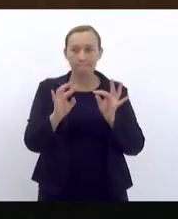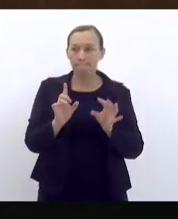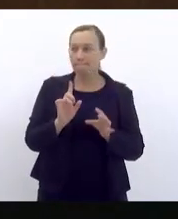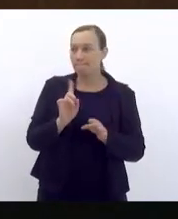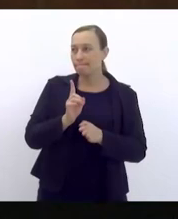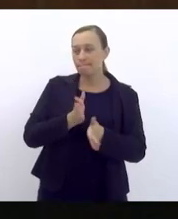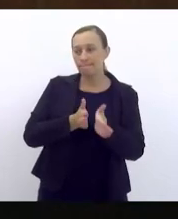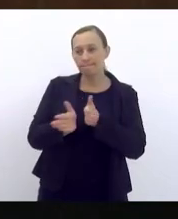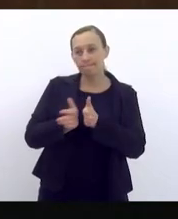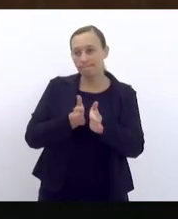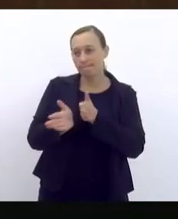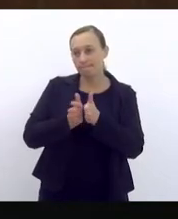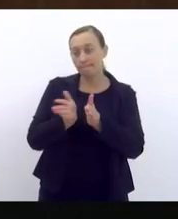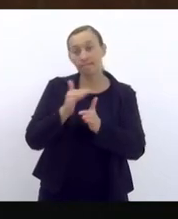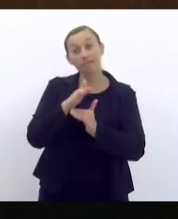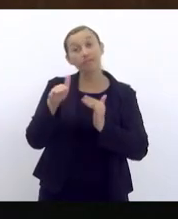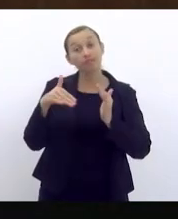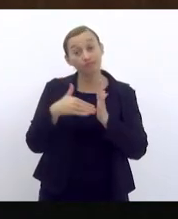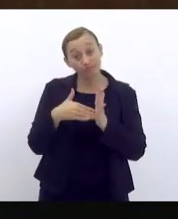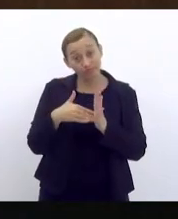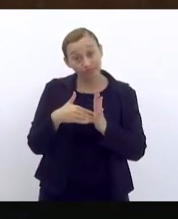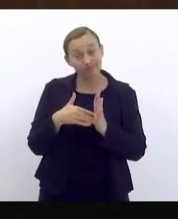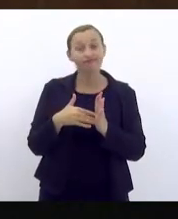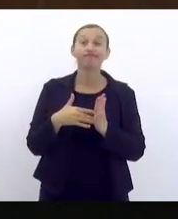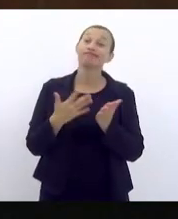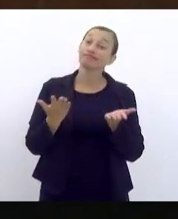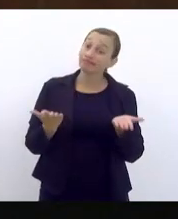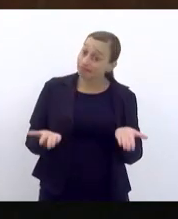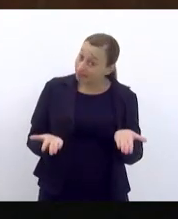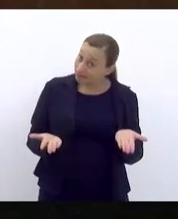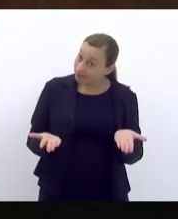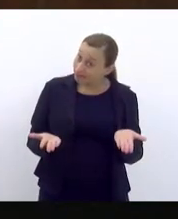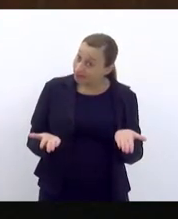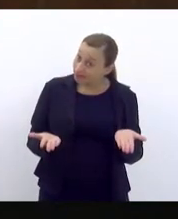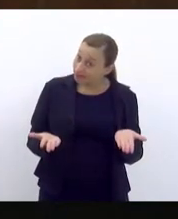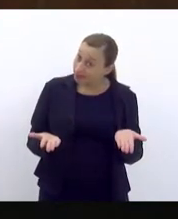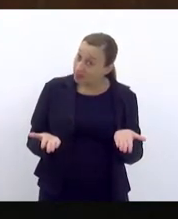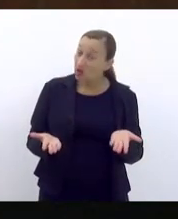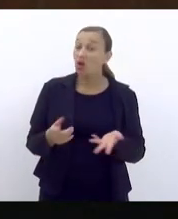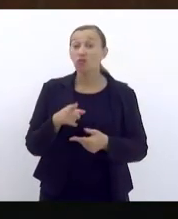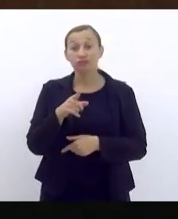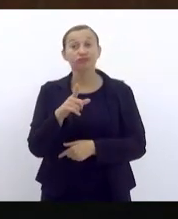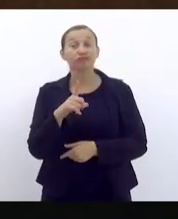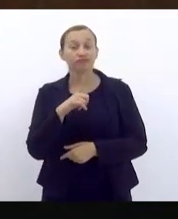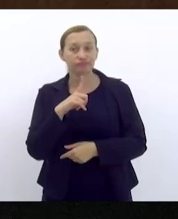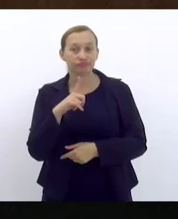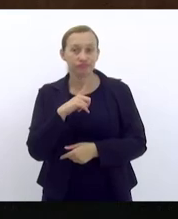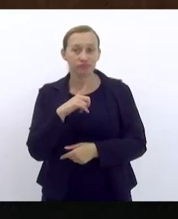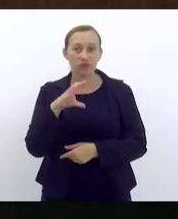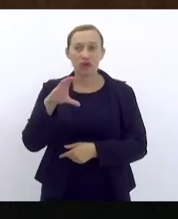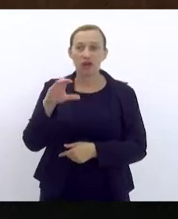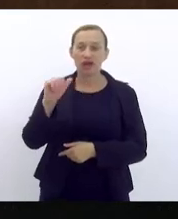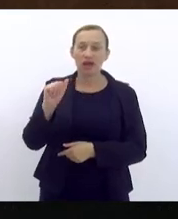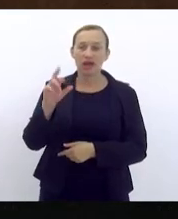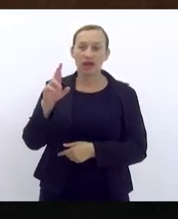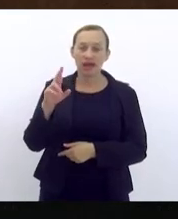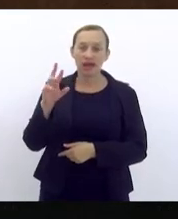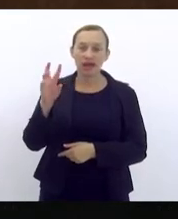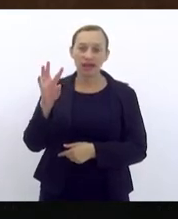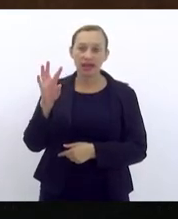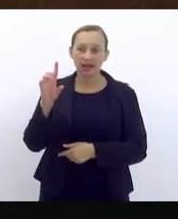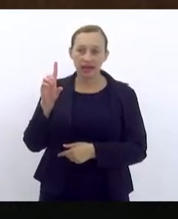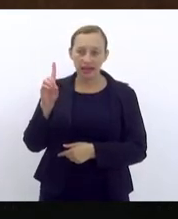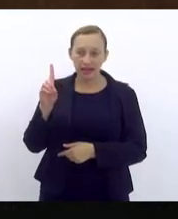acessível a todos então você ter cardápios único e